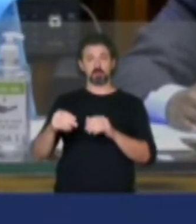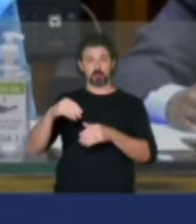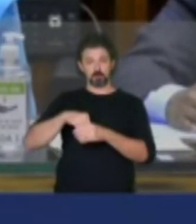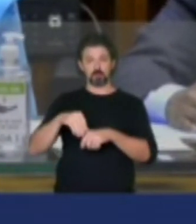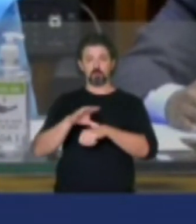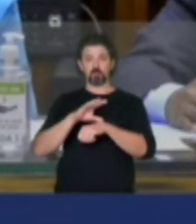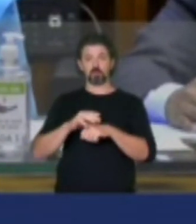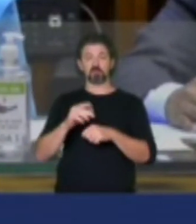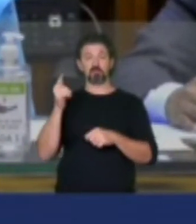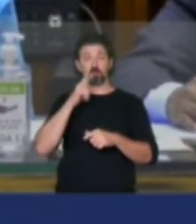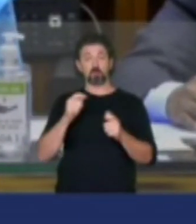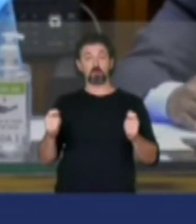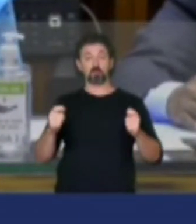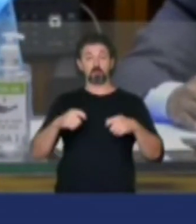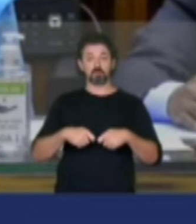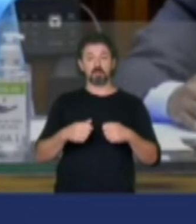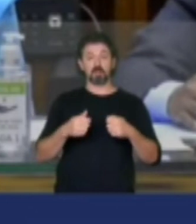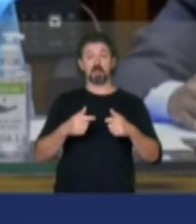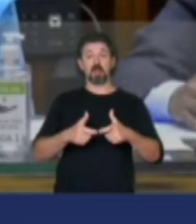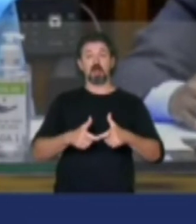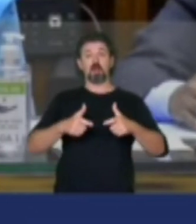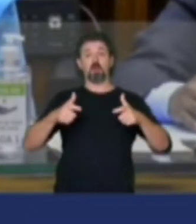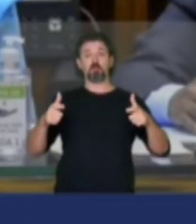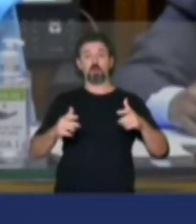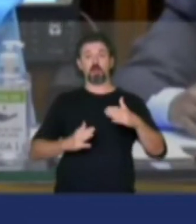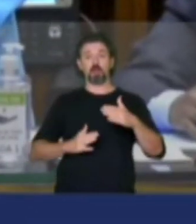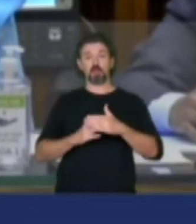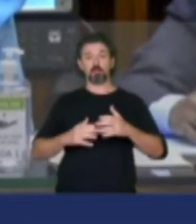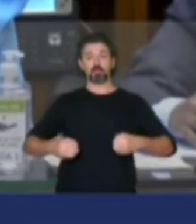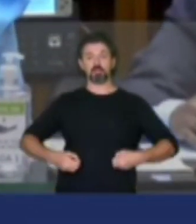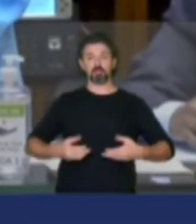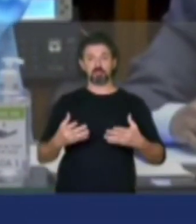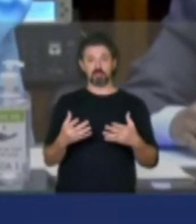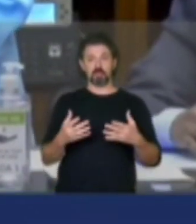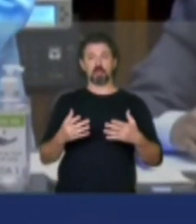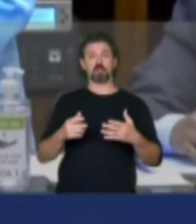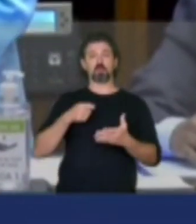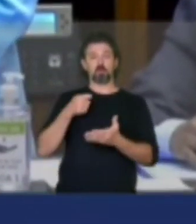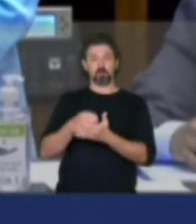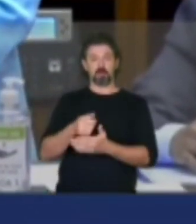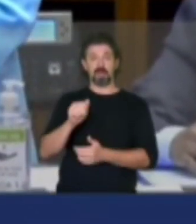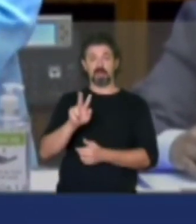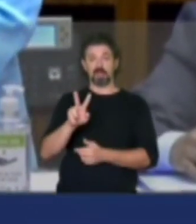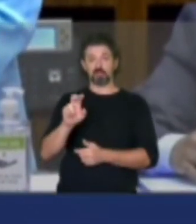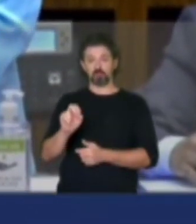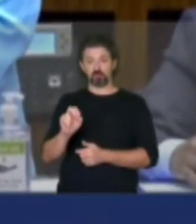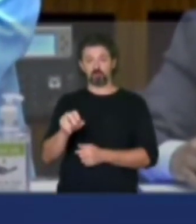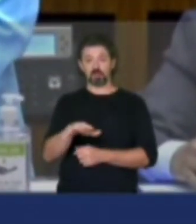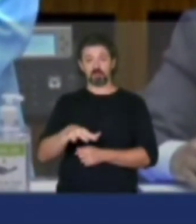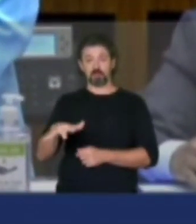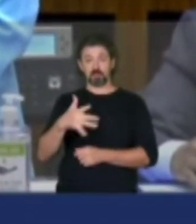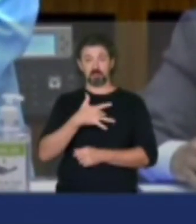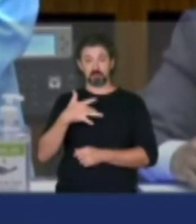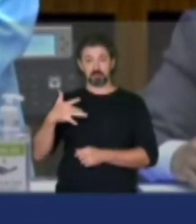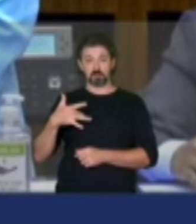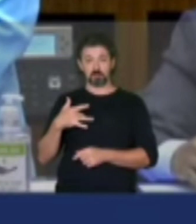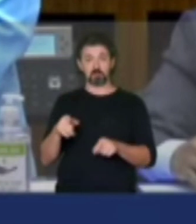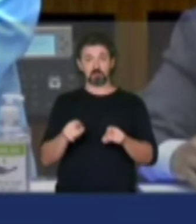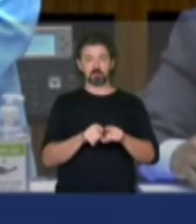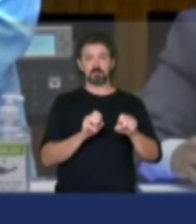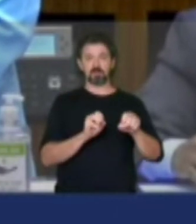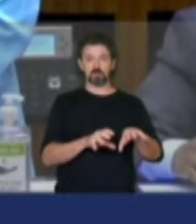possibilitar a ampliação de limites de despesas com o pessoal ativo nas áreas da saúde e da educação.